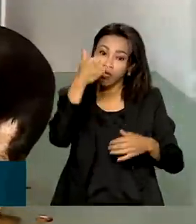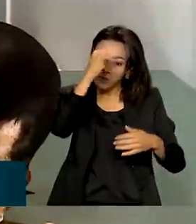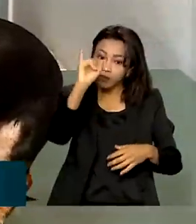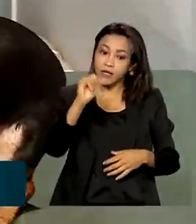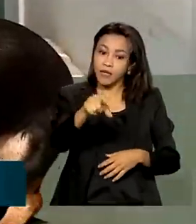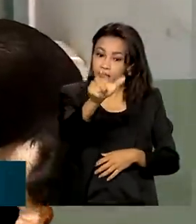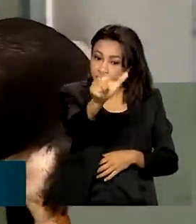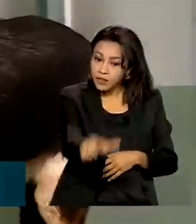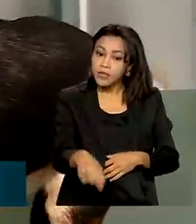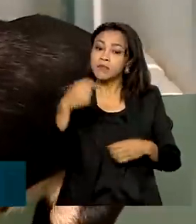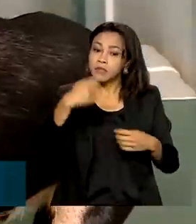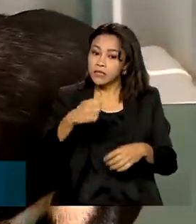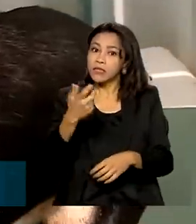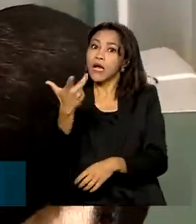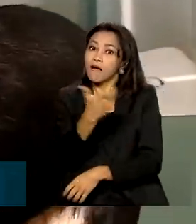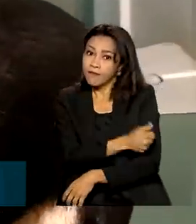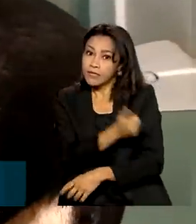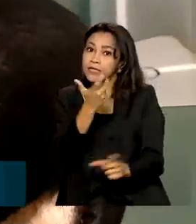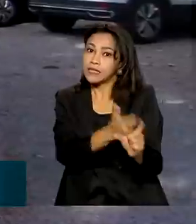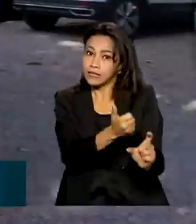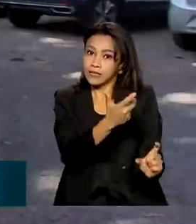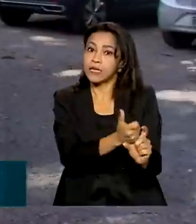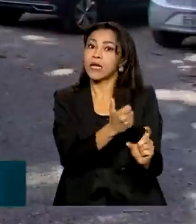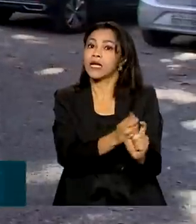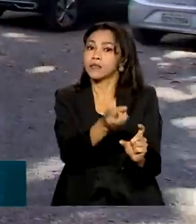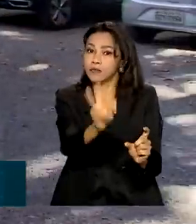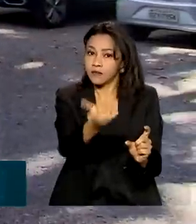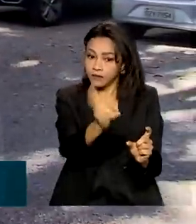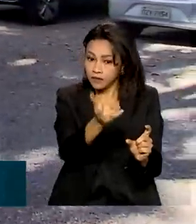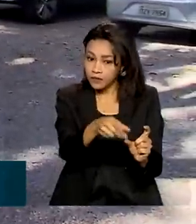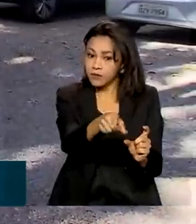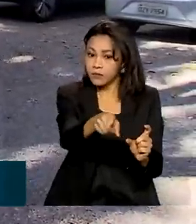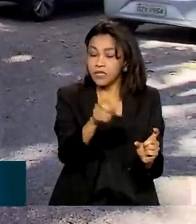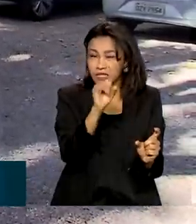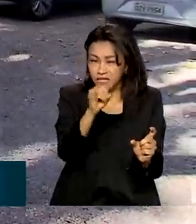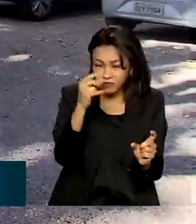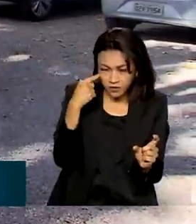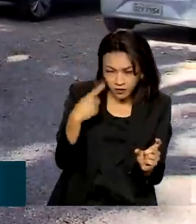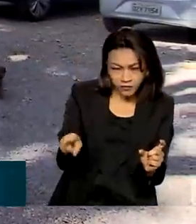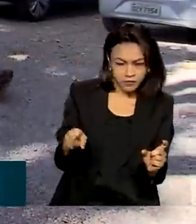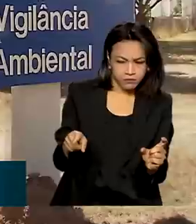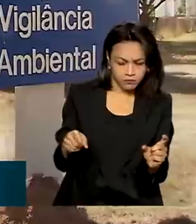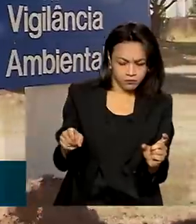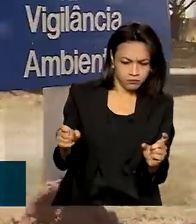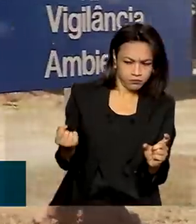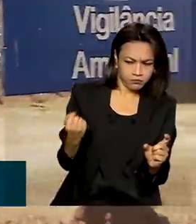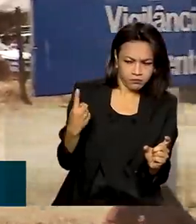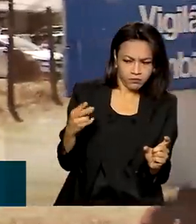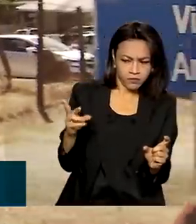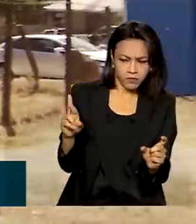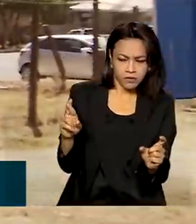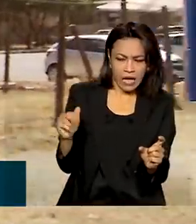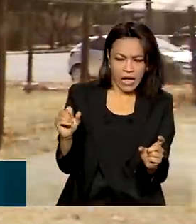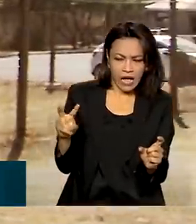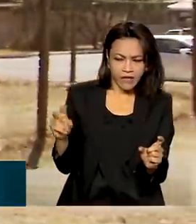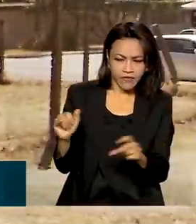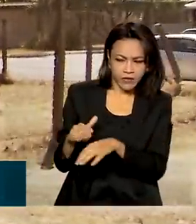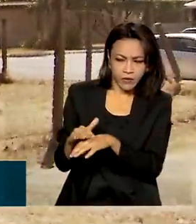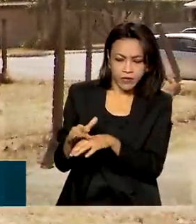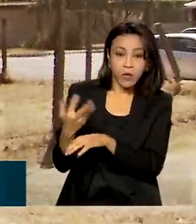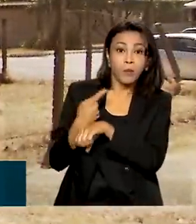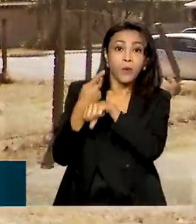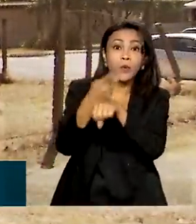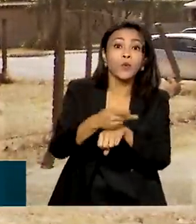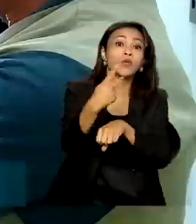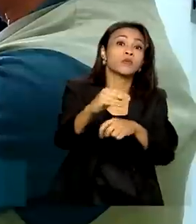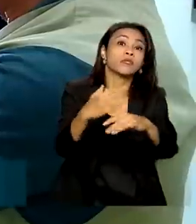domésticos devem ser vacinados todos os anos. Caso encontre um animal com sintomas de raiva, procure a vigilância ambiental de sua cidade.